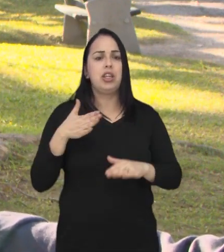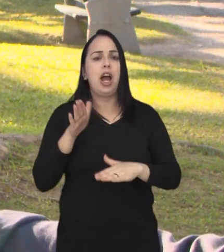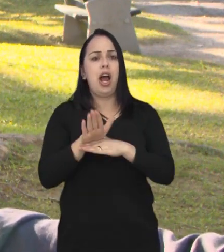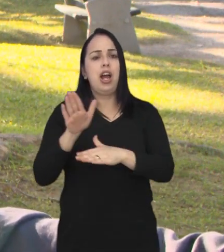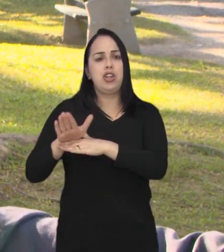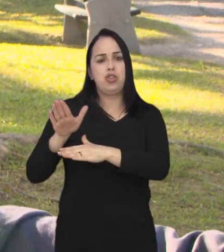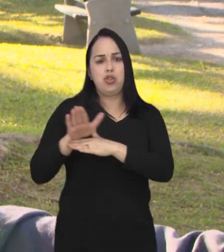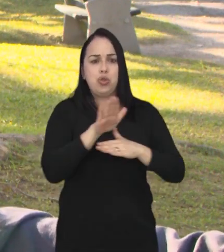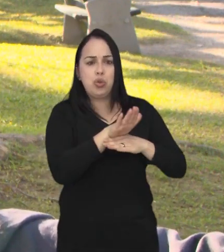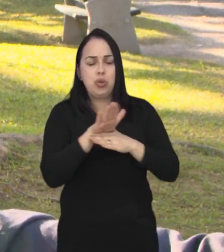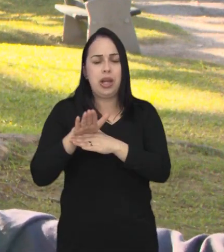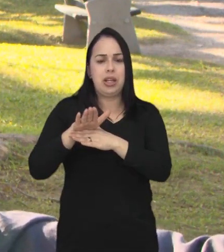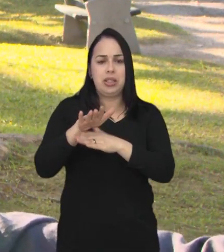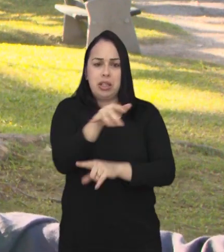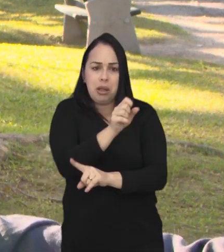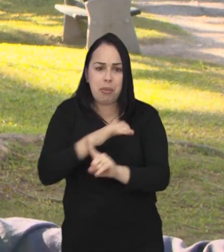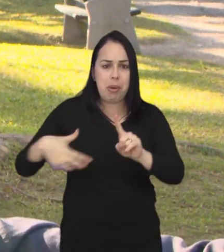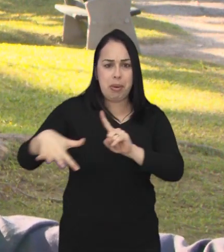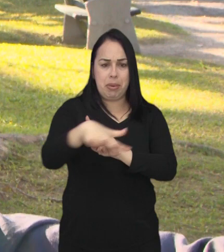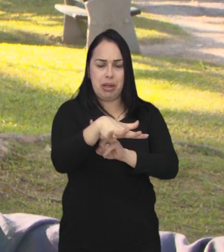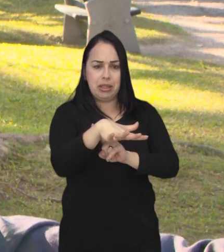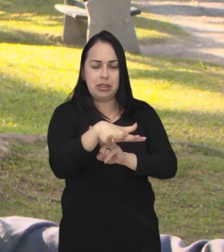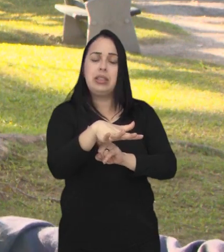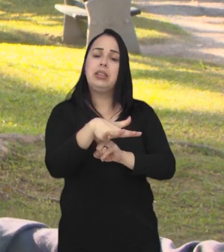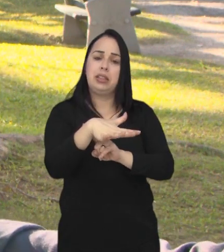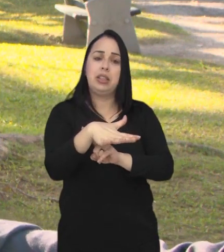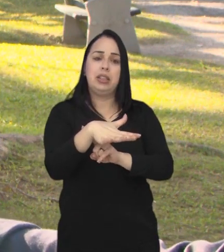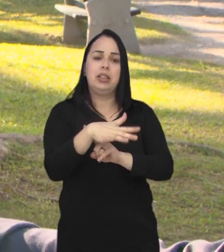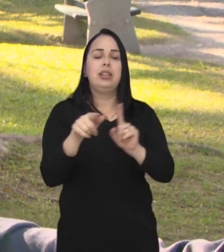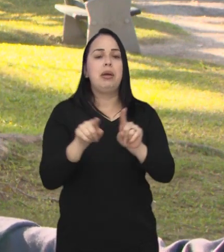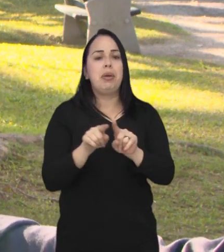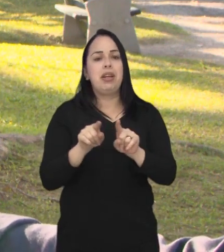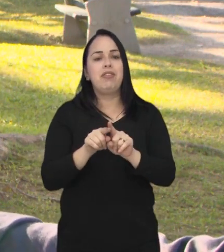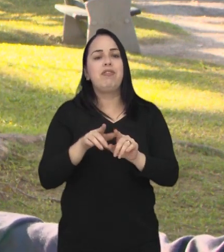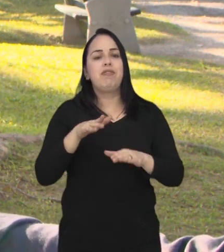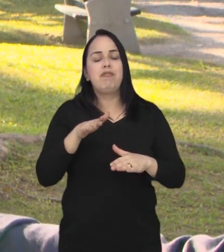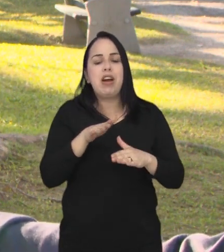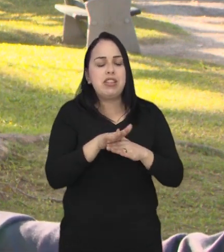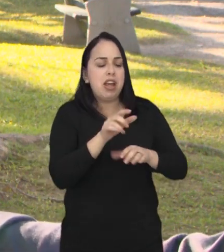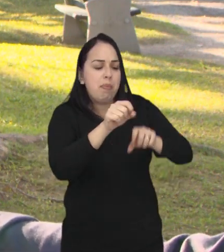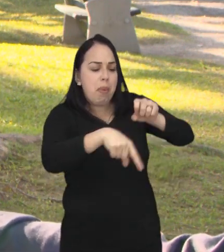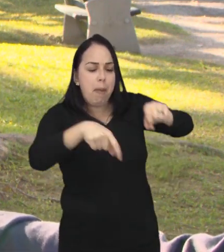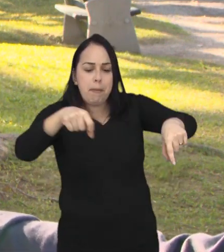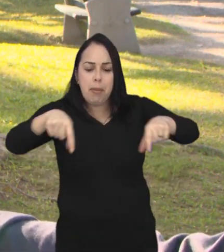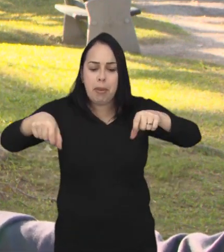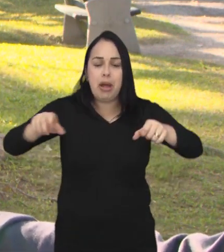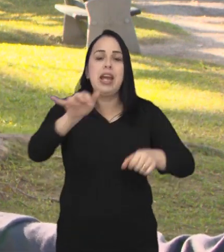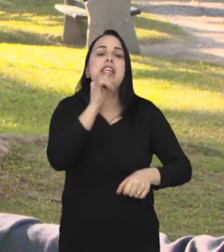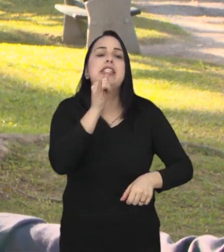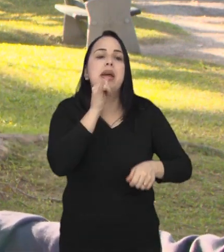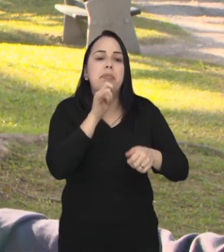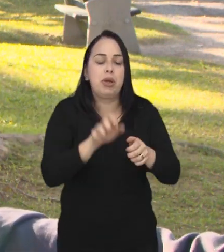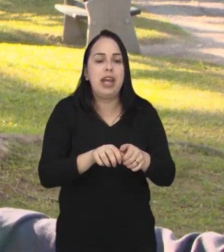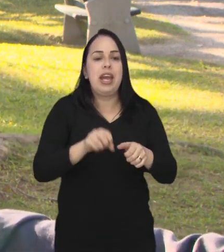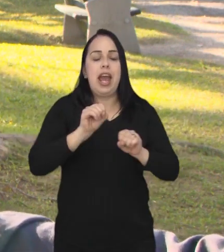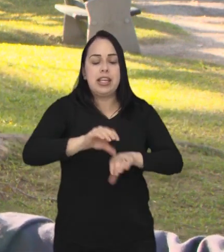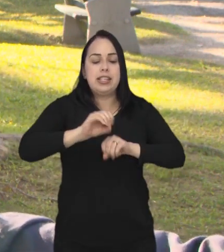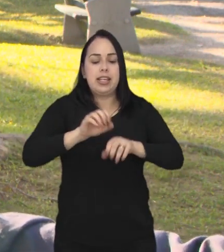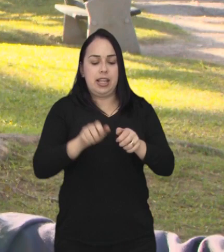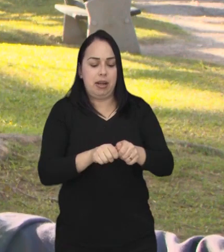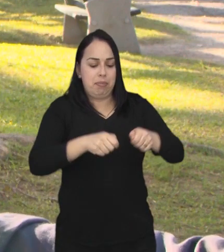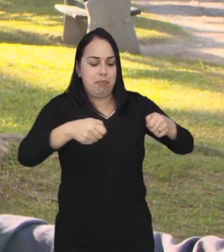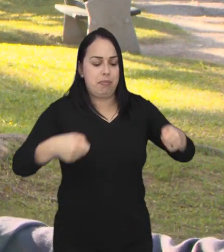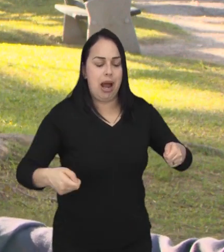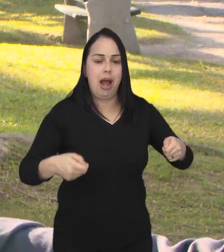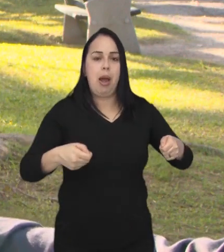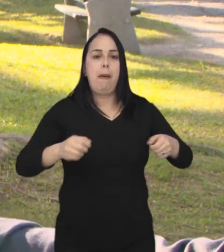de promover vivência ambiental. Então, as nossas oficinas foram bem mão na massa mesmo, desde a parte de fazer caracterização de resíduo, que seria abrir o saco de